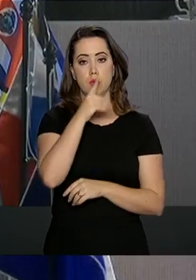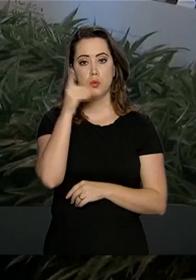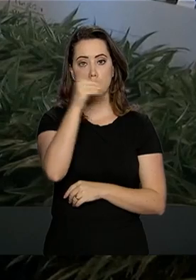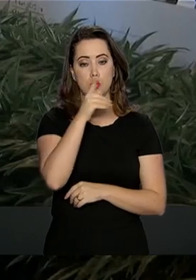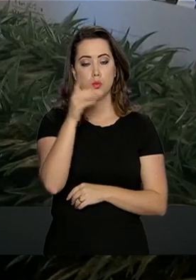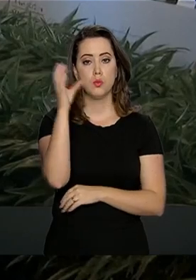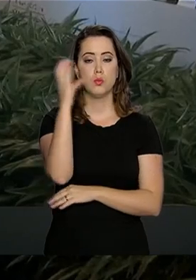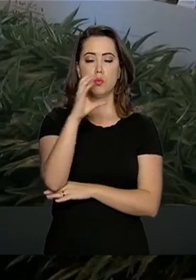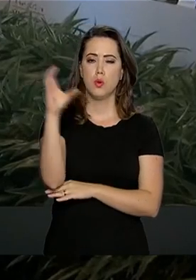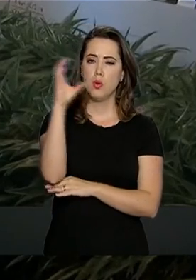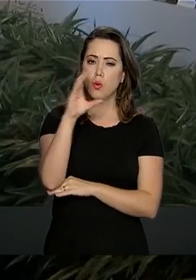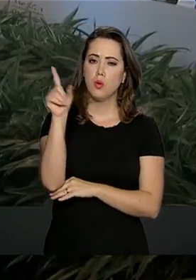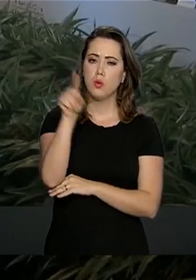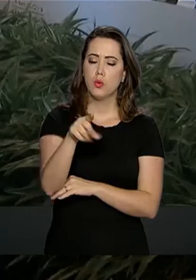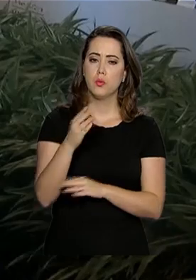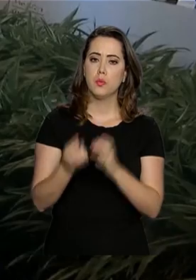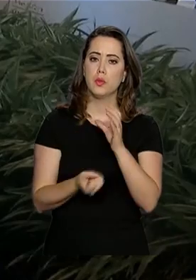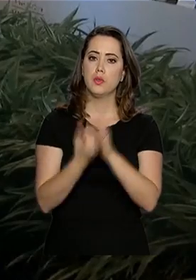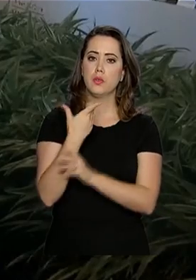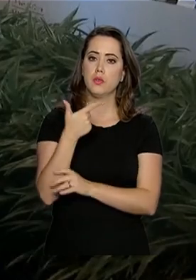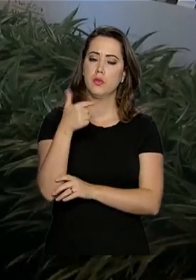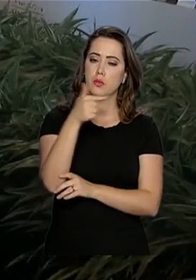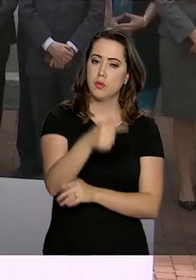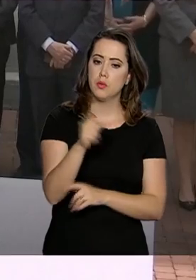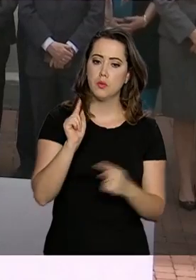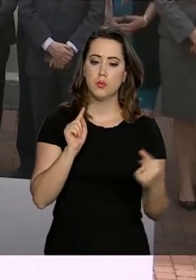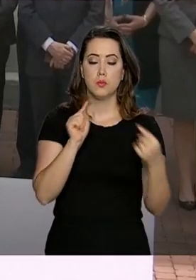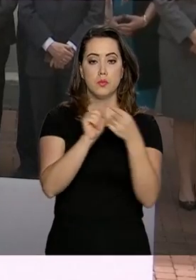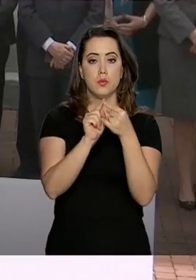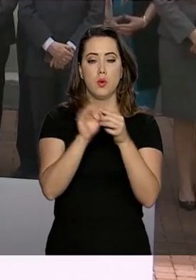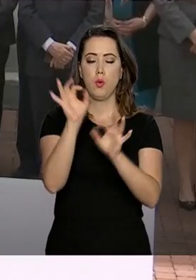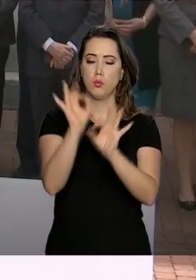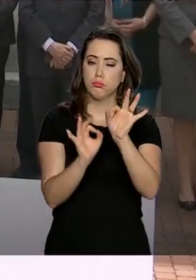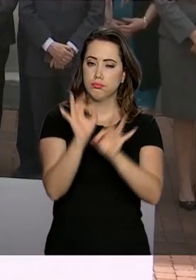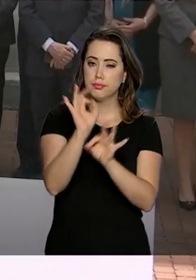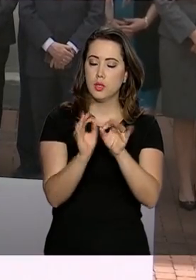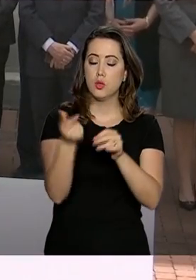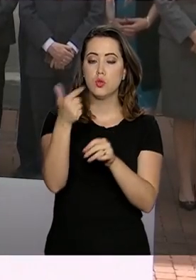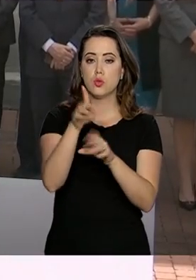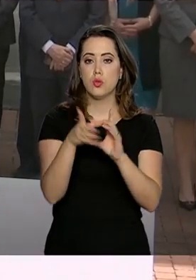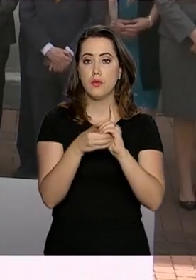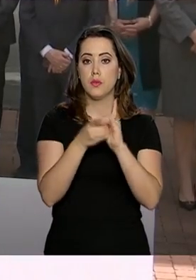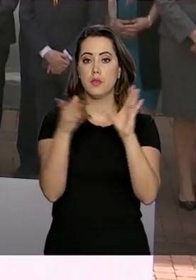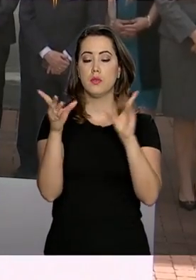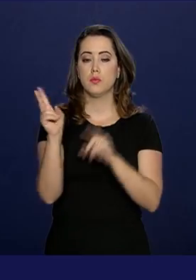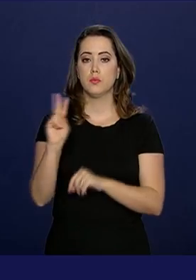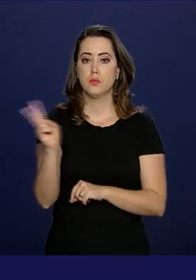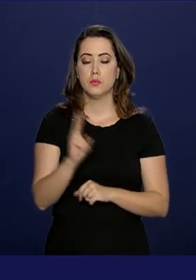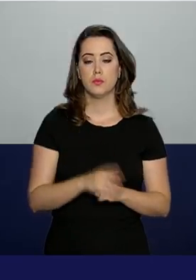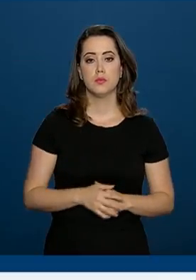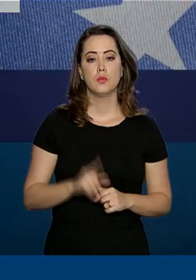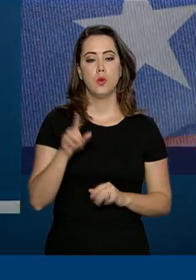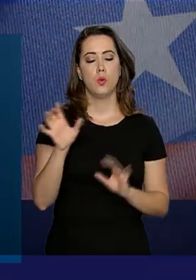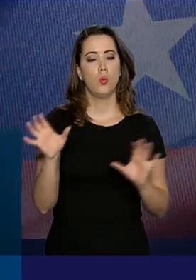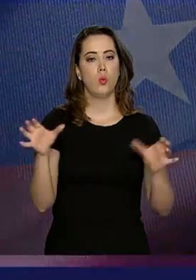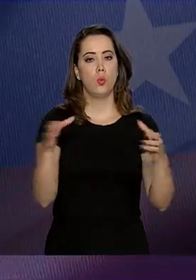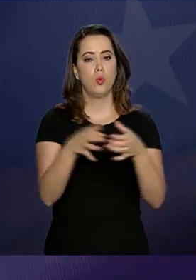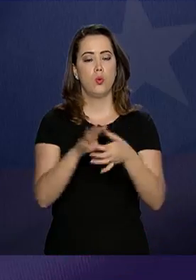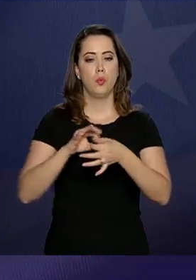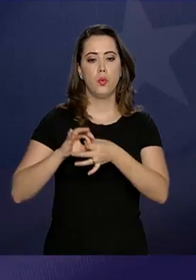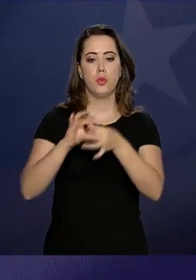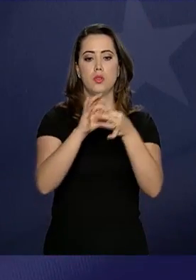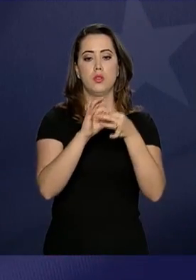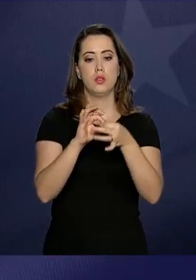Lima. O grupo foi criado em 2017 com o objetivo de restabelecer a democracia na Venezuela. É formado por Brasil,